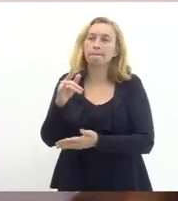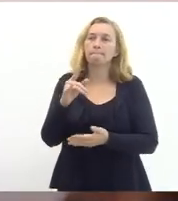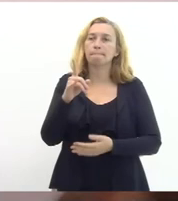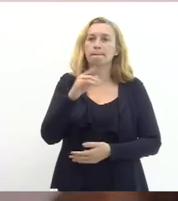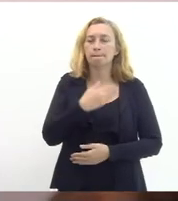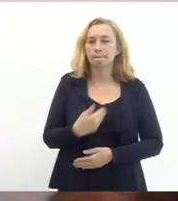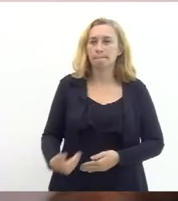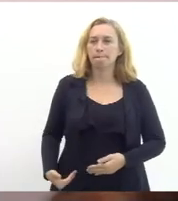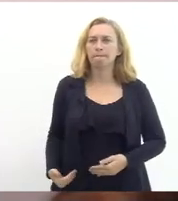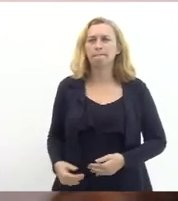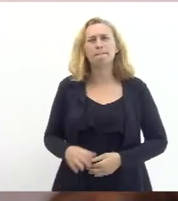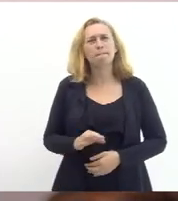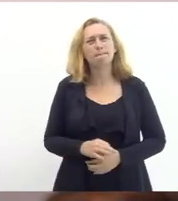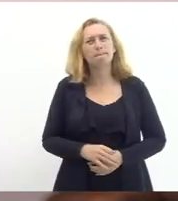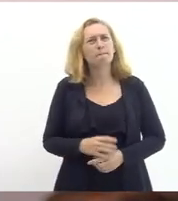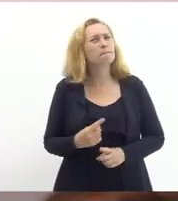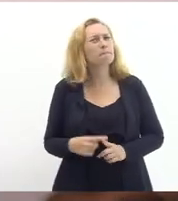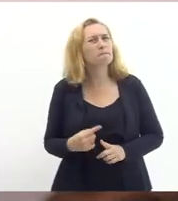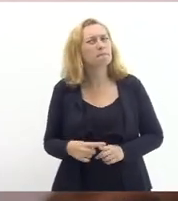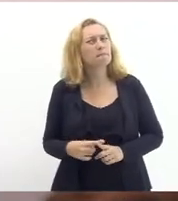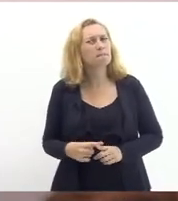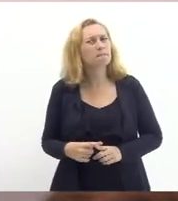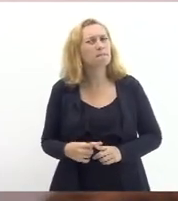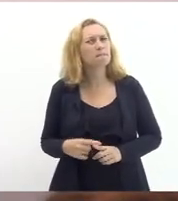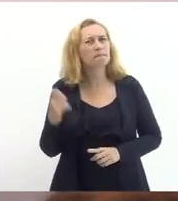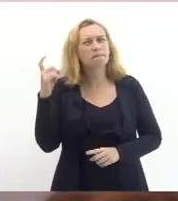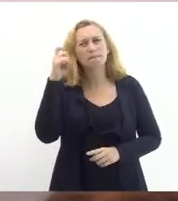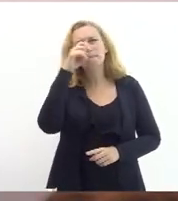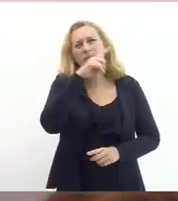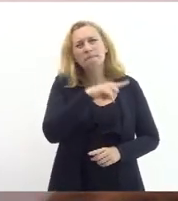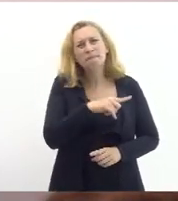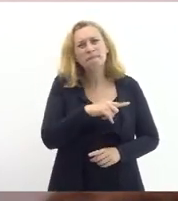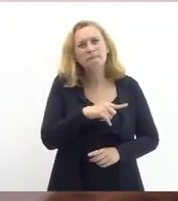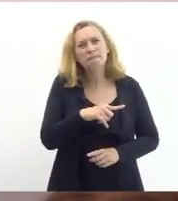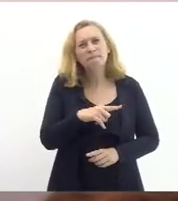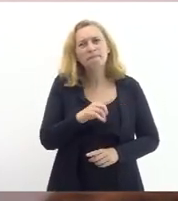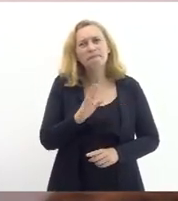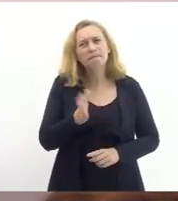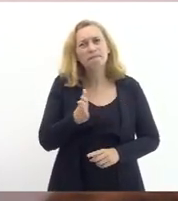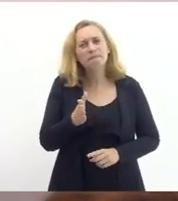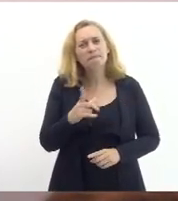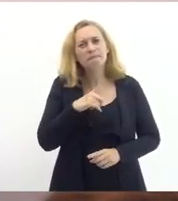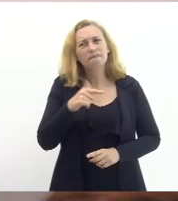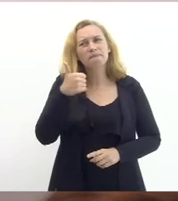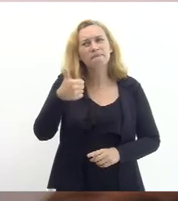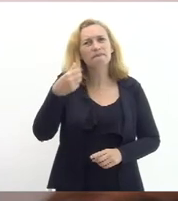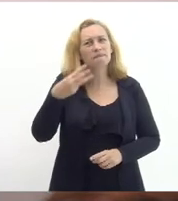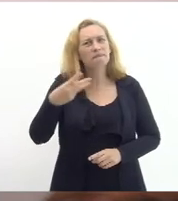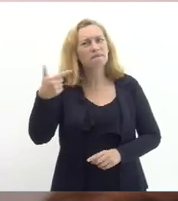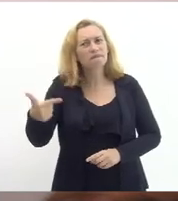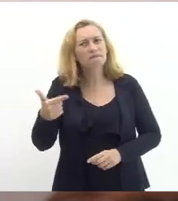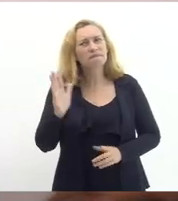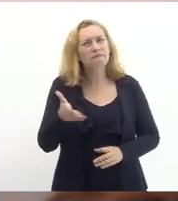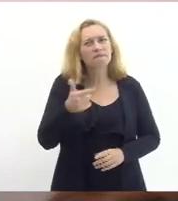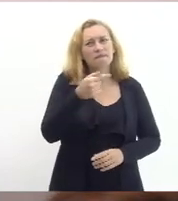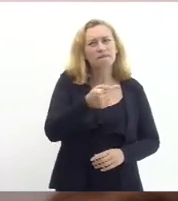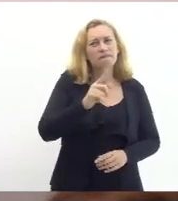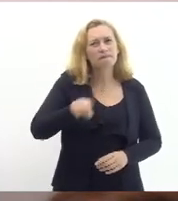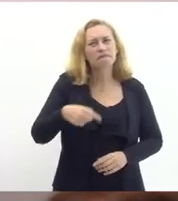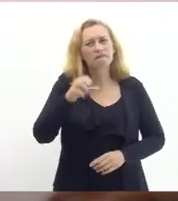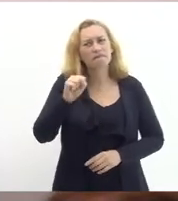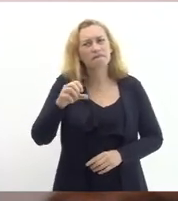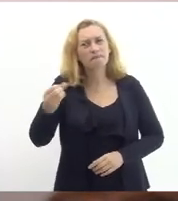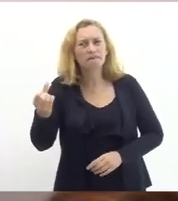de fato é o seguinte por que que há essa discrepância tão grande havia um levantamento de demanda de 132 e agora de 7.806